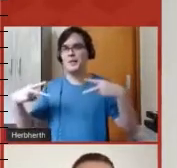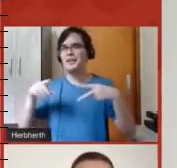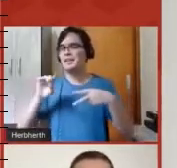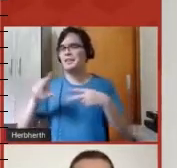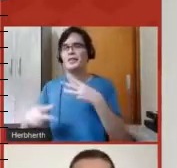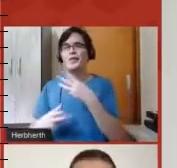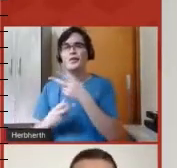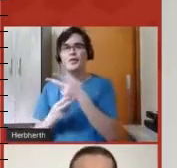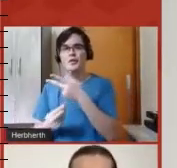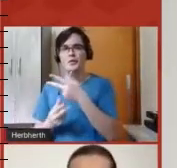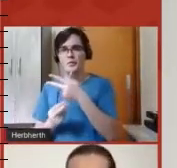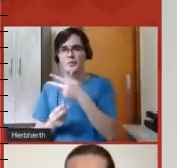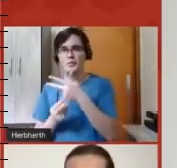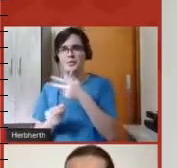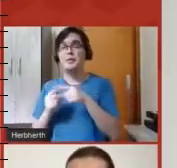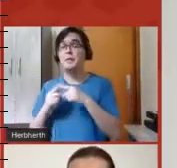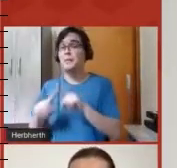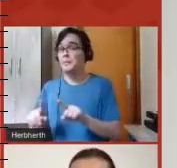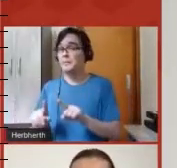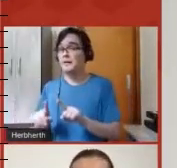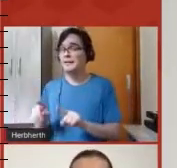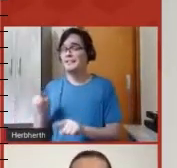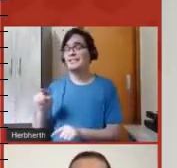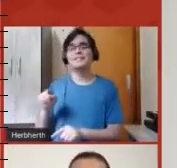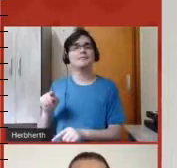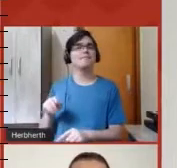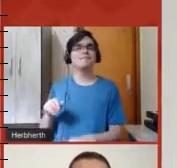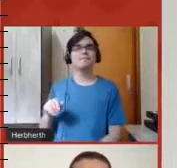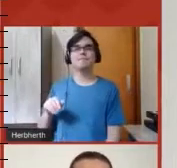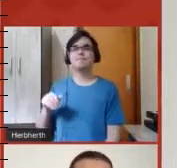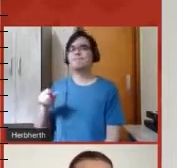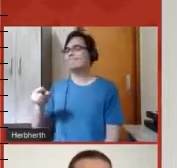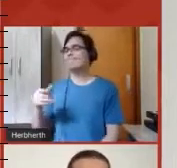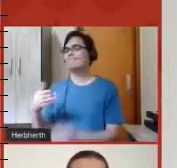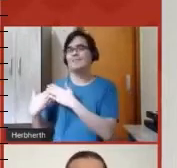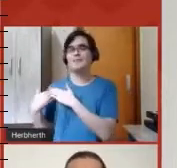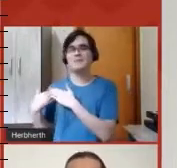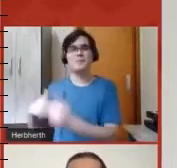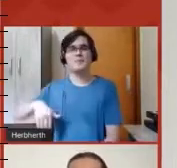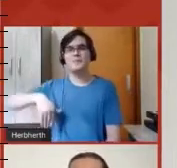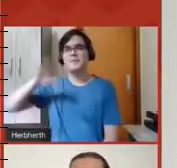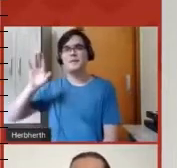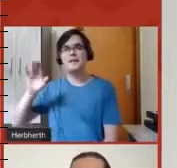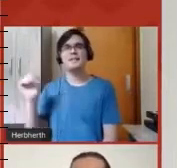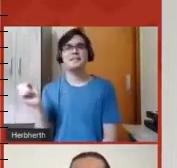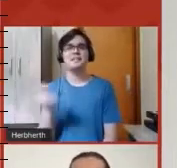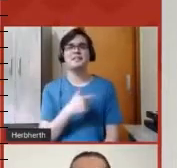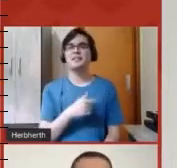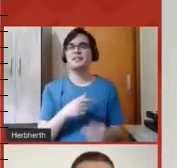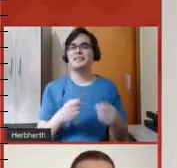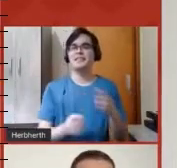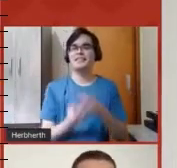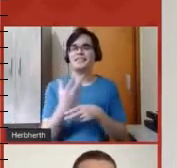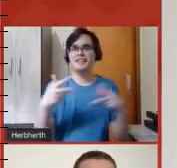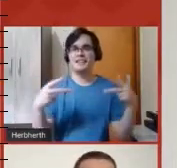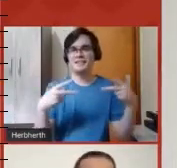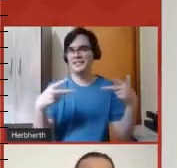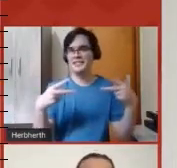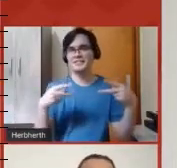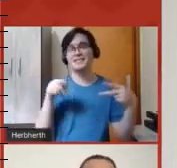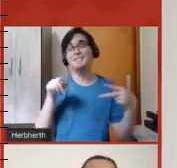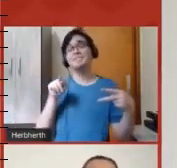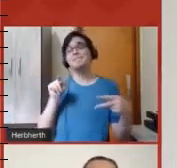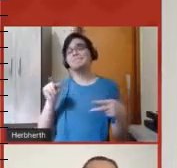certeza, o Sávio fez muito mais do que simplesmente gerar links, foi realmente um líder para a gente. Então, essa foi a